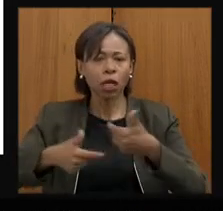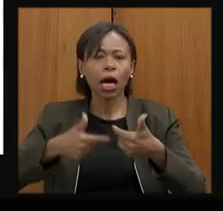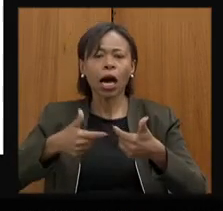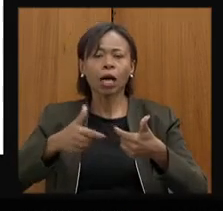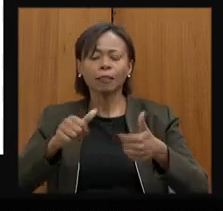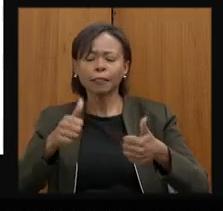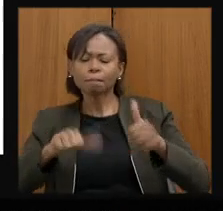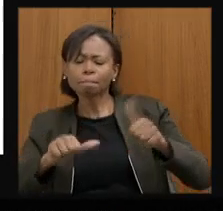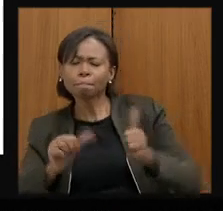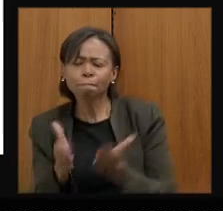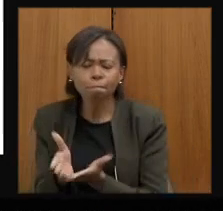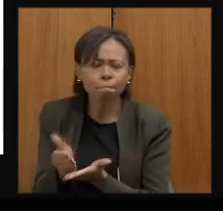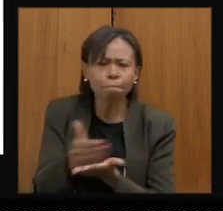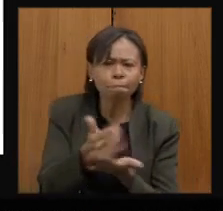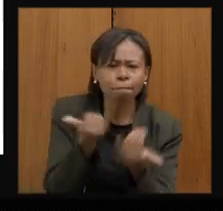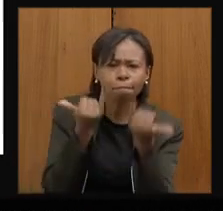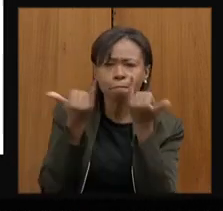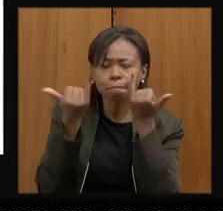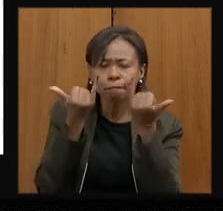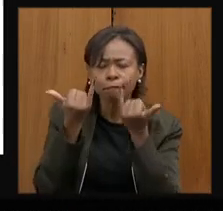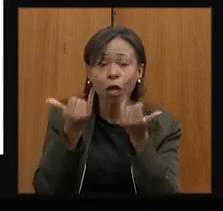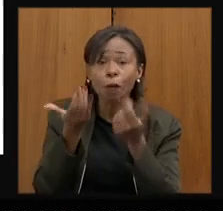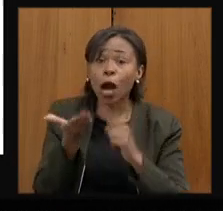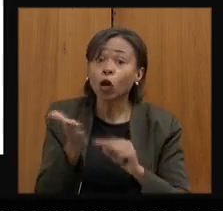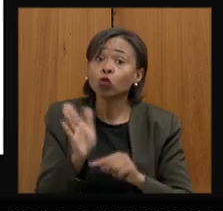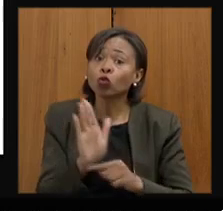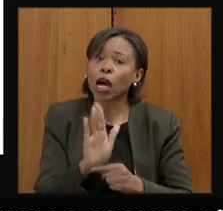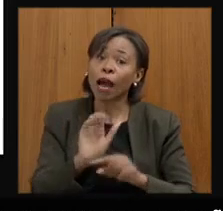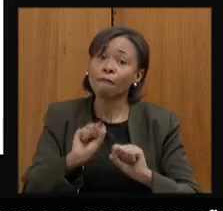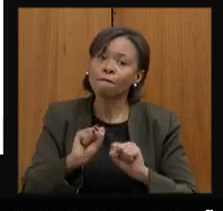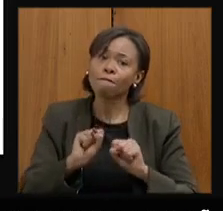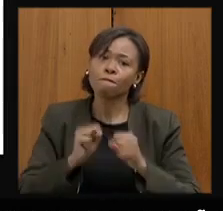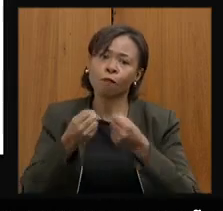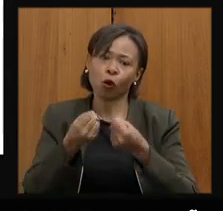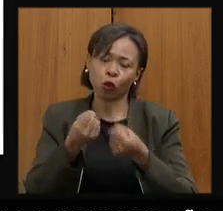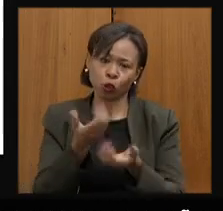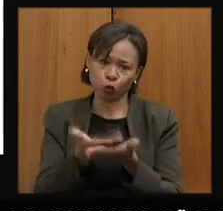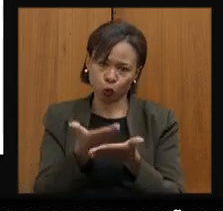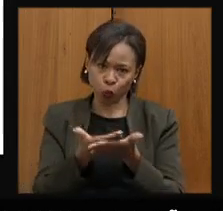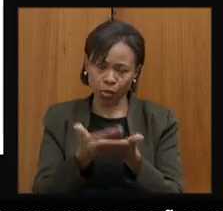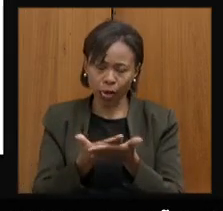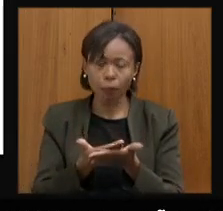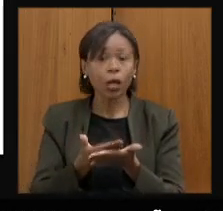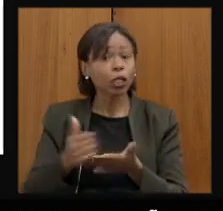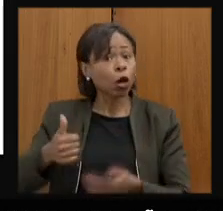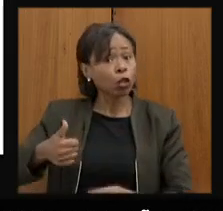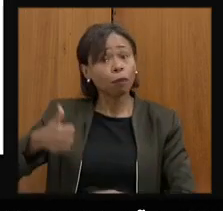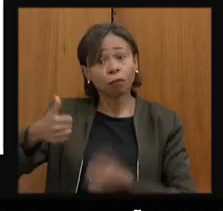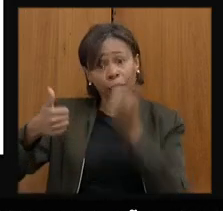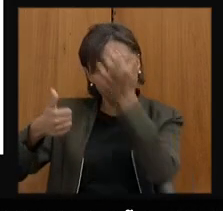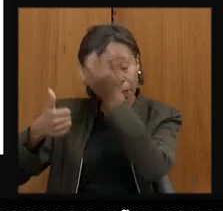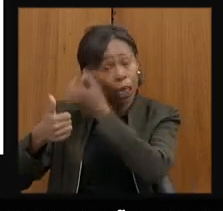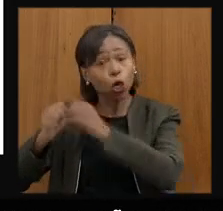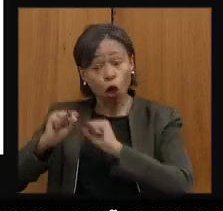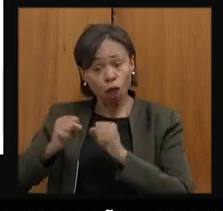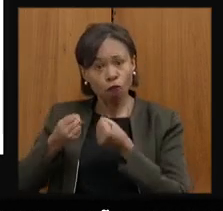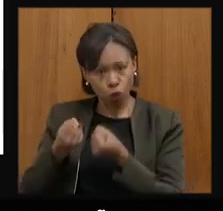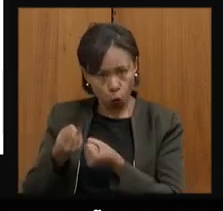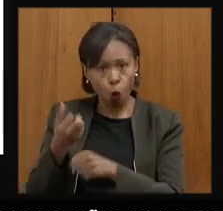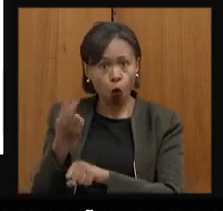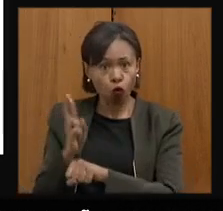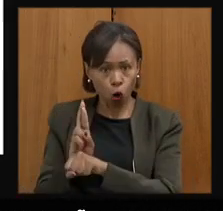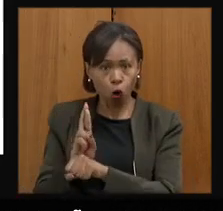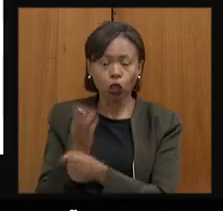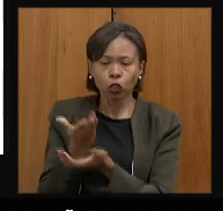dados que nos pudessem ser úteis também para as ações de reforço escolar ao longo do ano. Tivemos a primeira entrada de reforço escolar, com